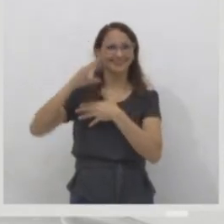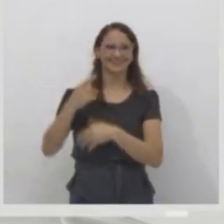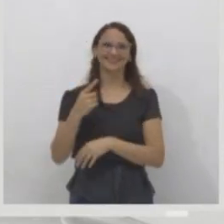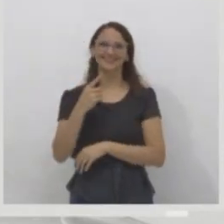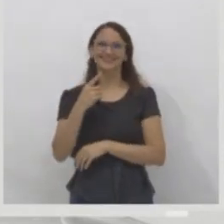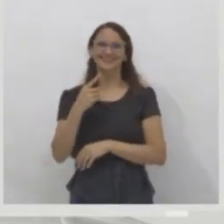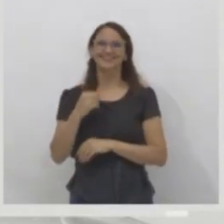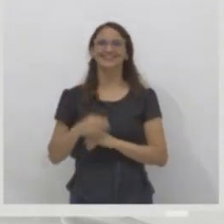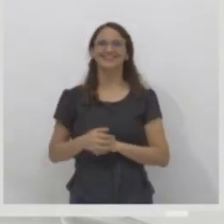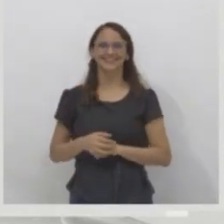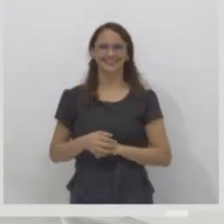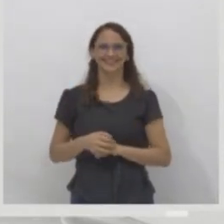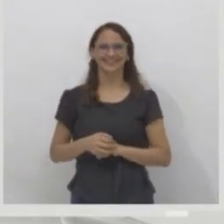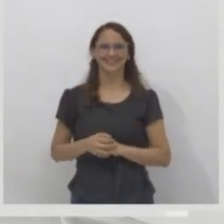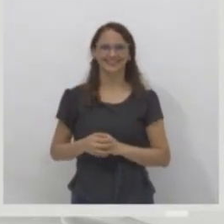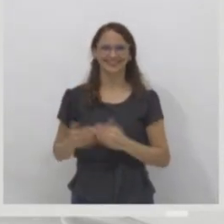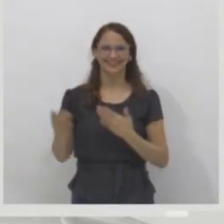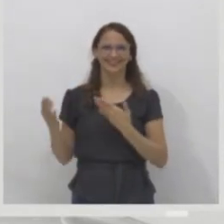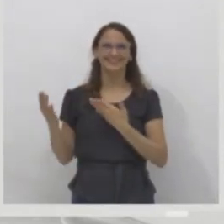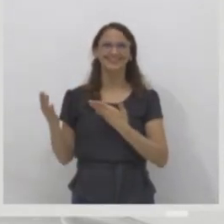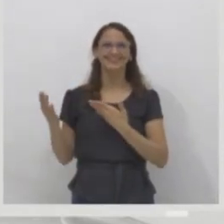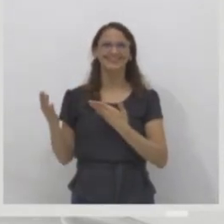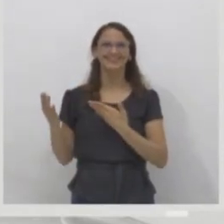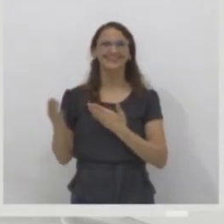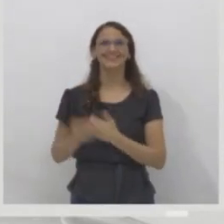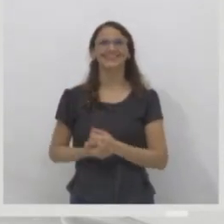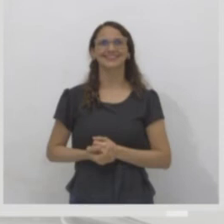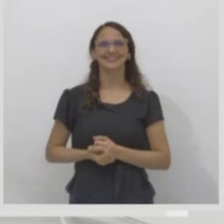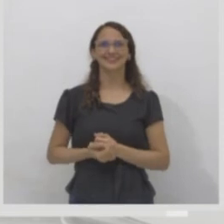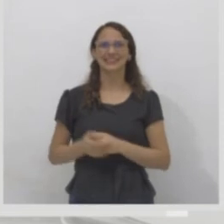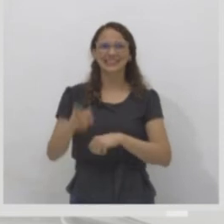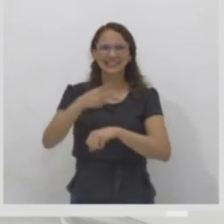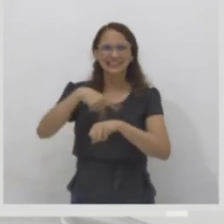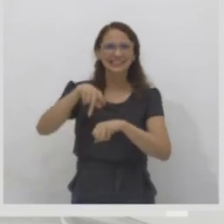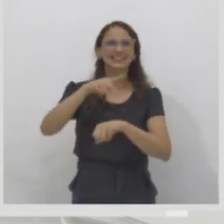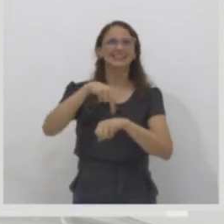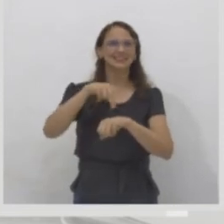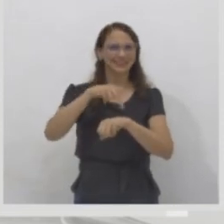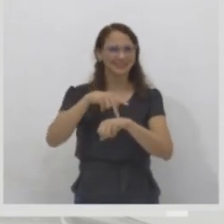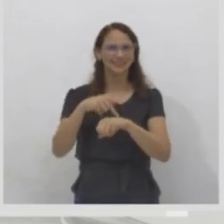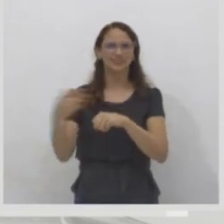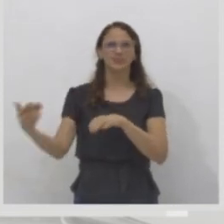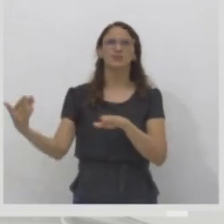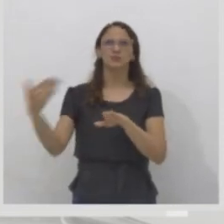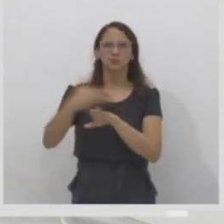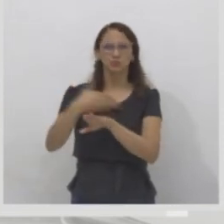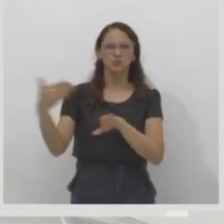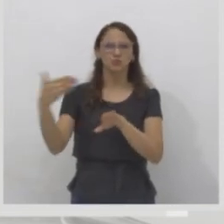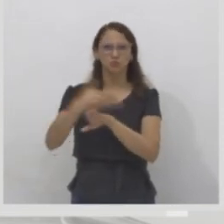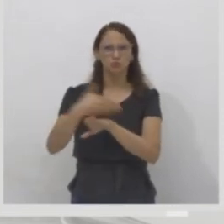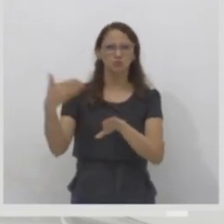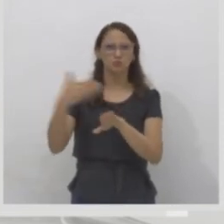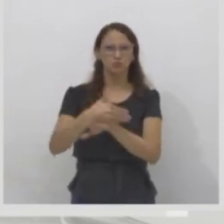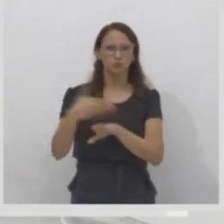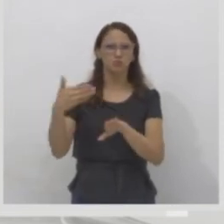onde eu selecionei os países que mais têm refugiados, ou seja, onde as pessoas